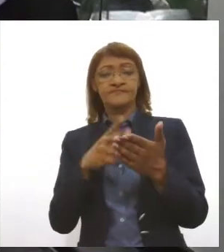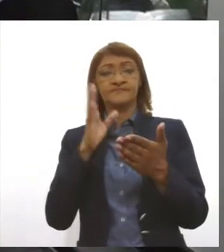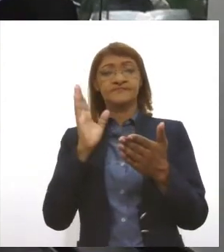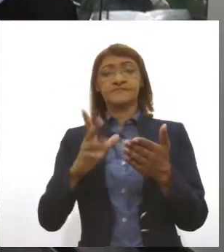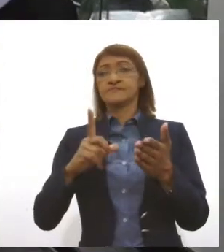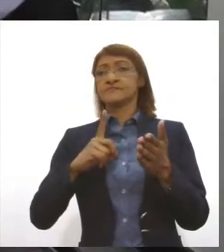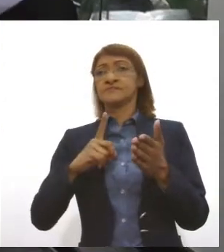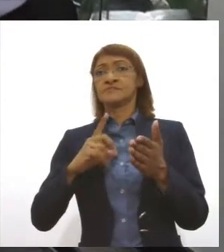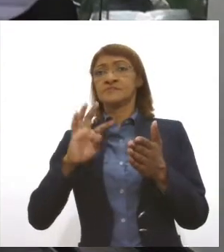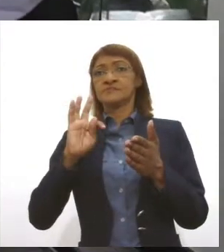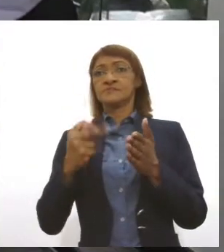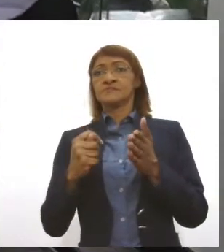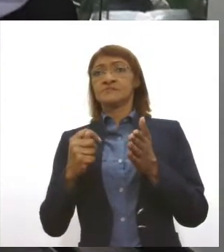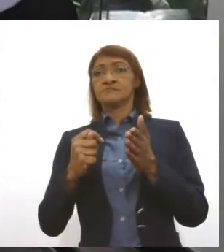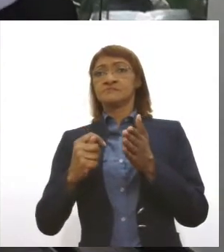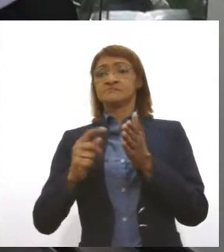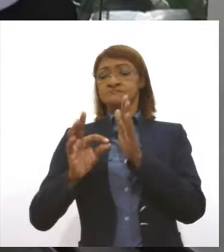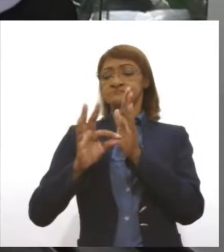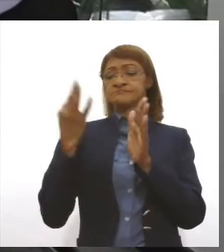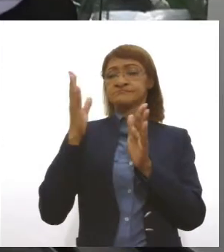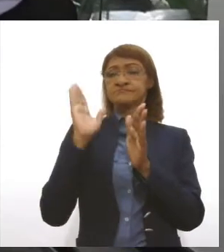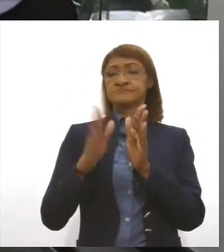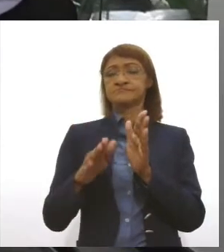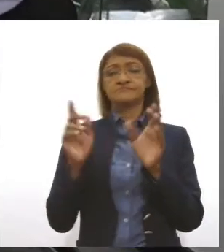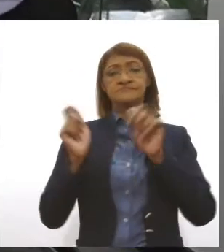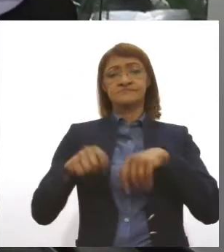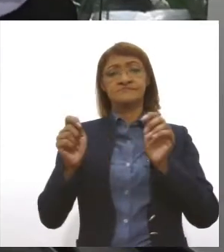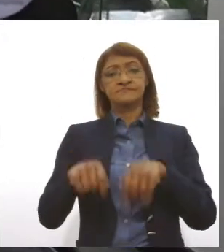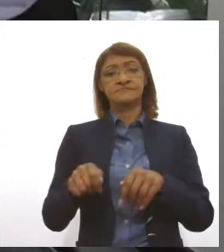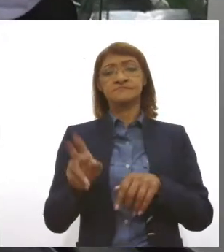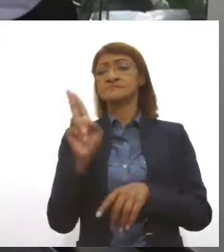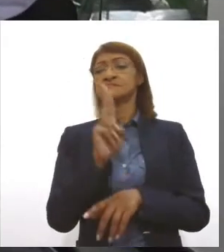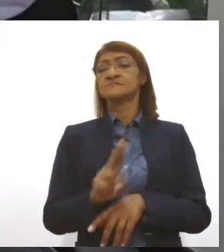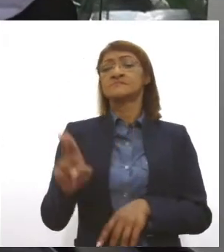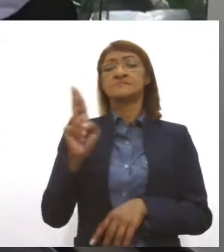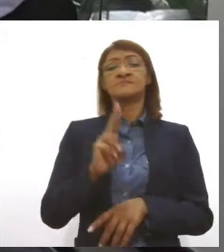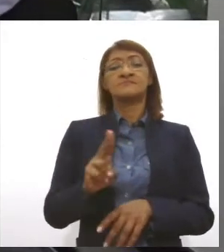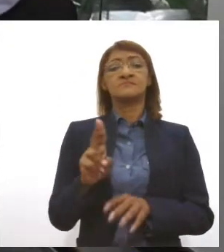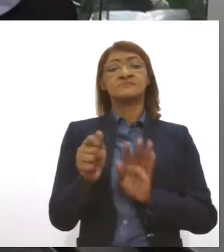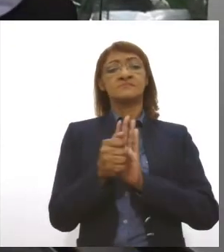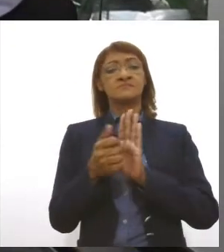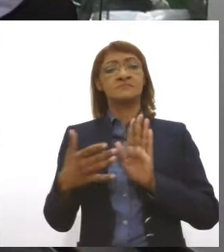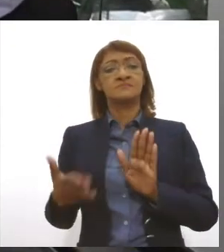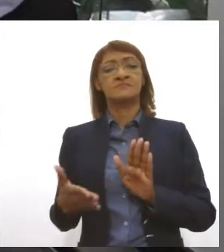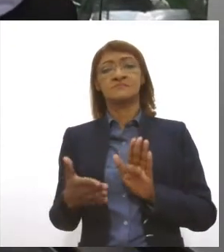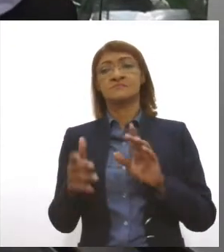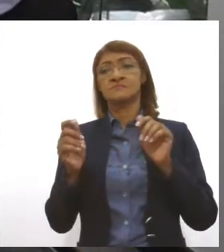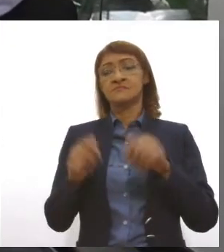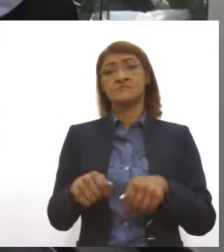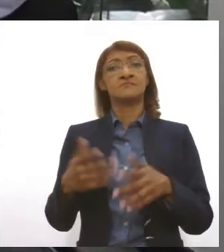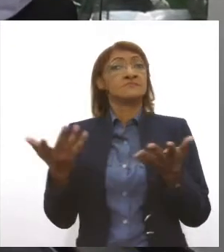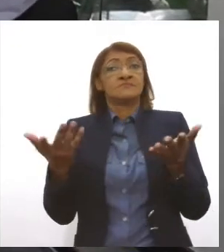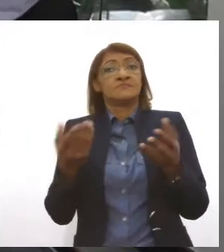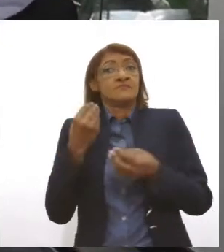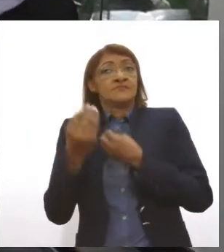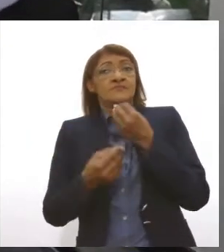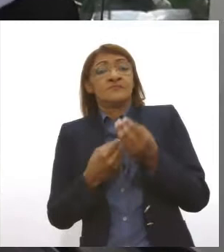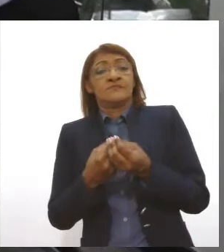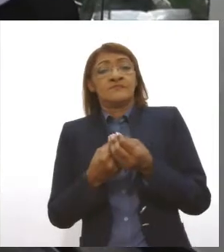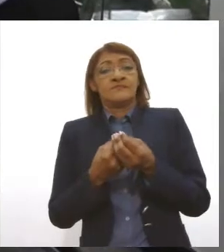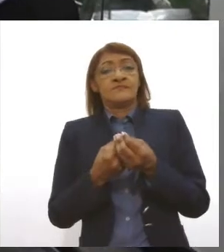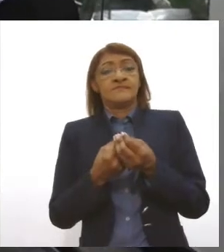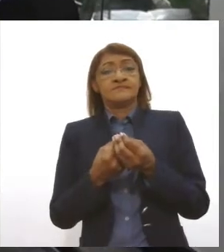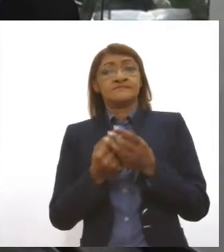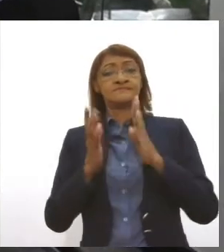no seu telefone celular. Ele vai poder utilizar essa ferramenta para providenciar uma procuração eletrônica, sem necessidade mais de sair de sua